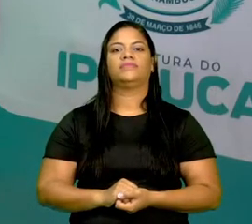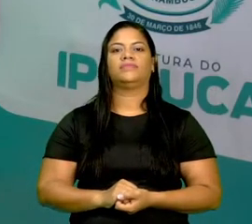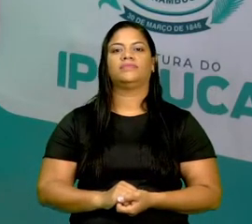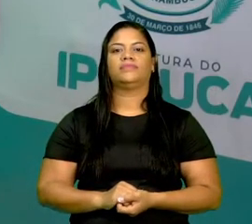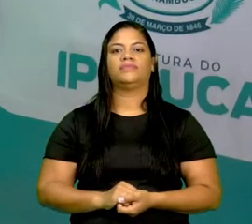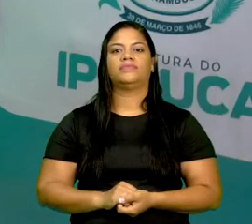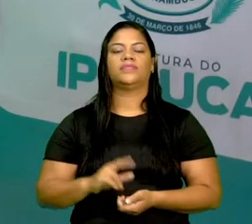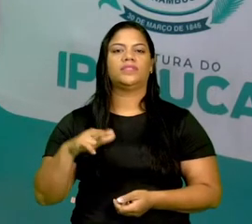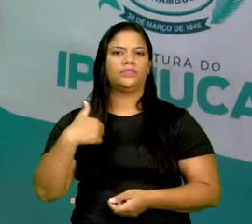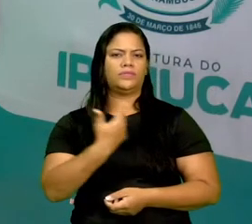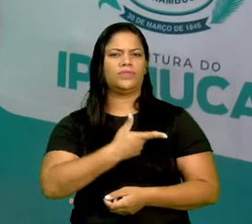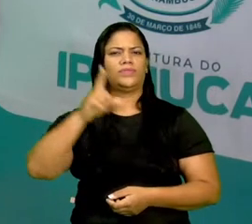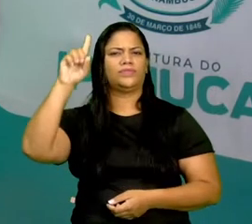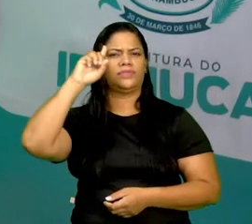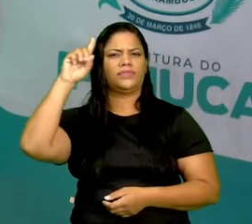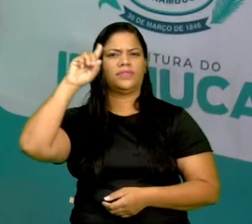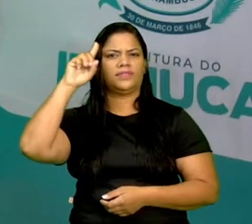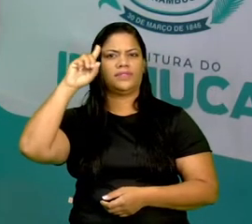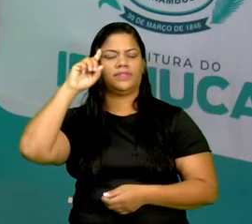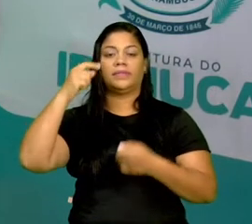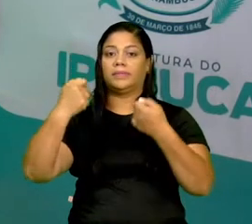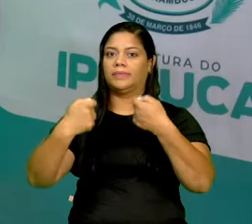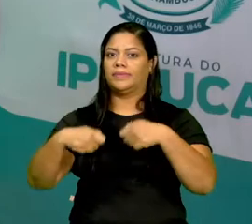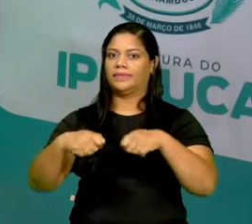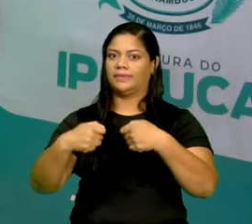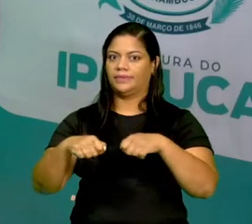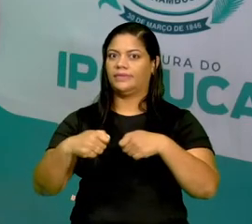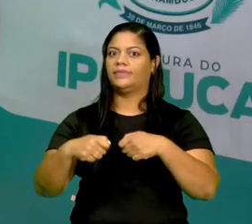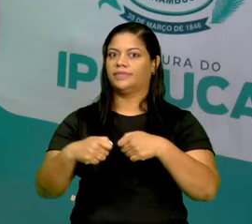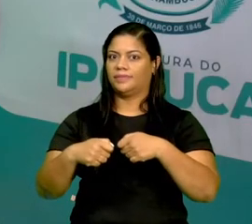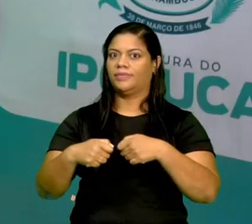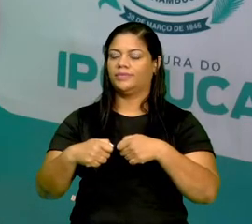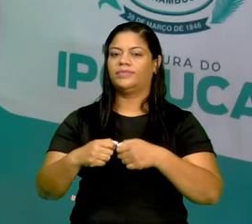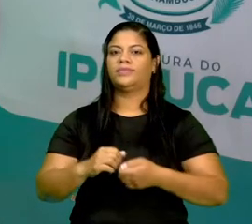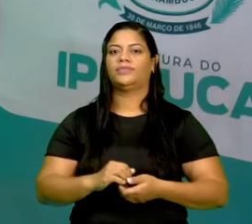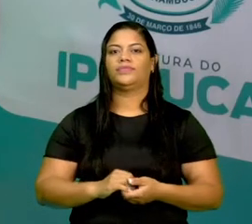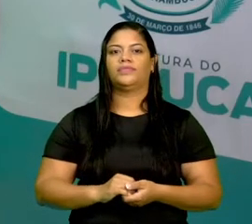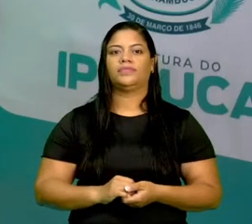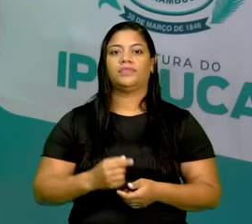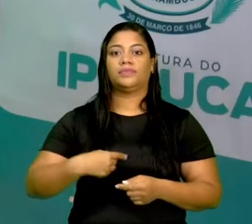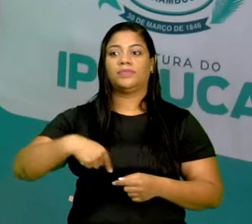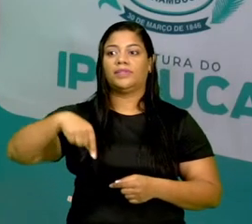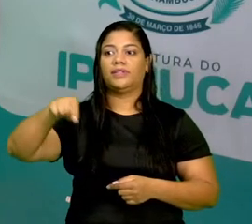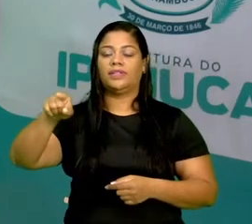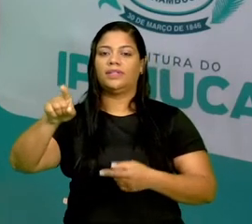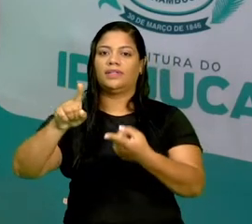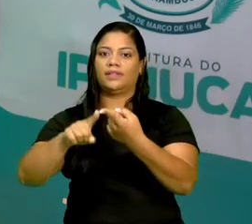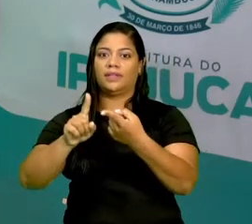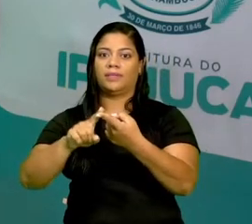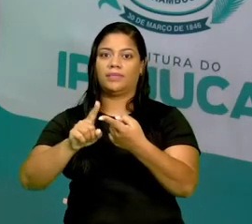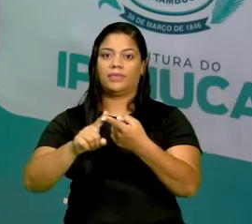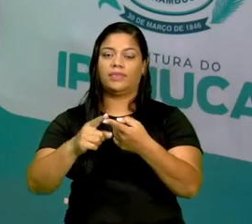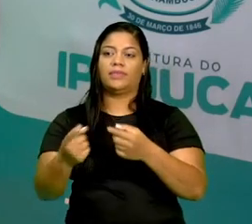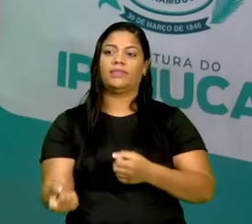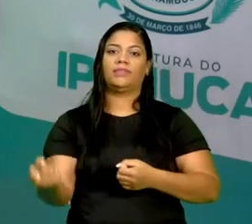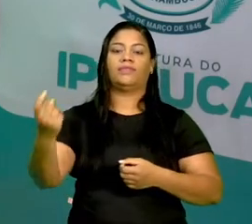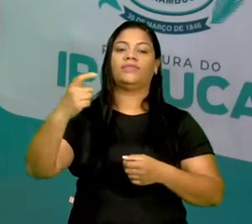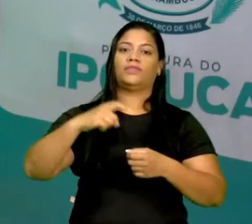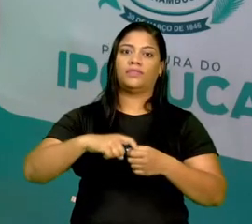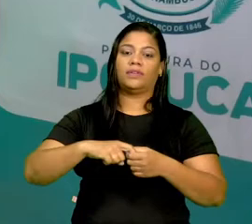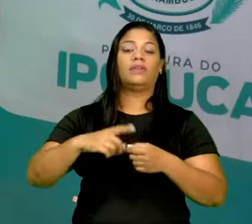no nosso dia a dia, dependemos desse transporte para irmos e também como para